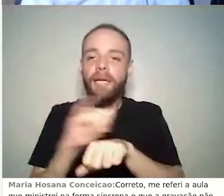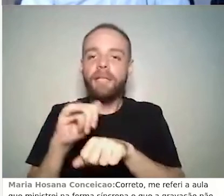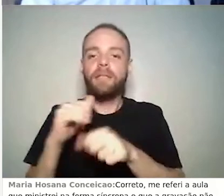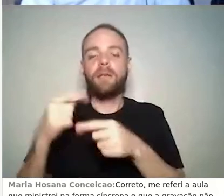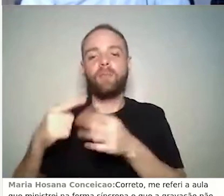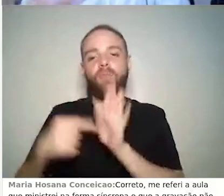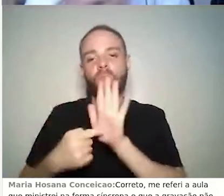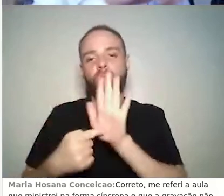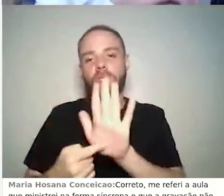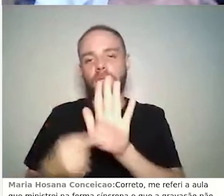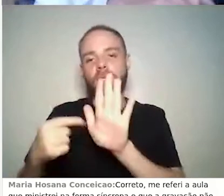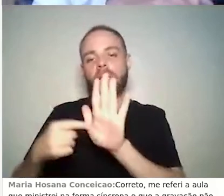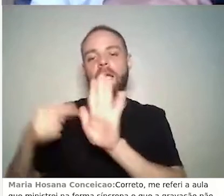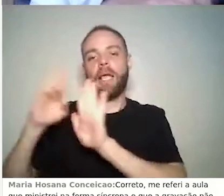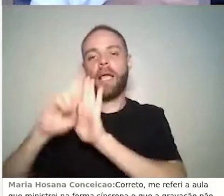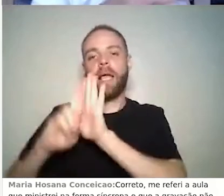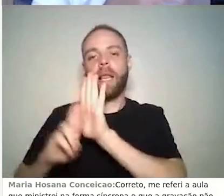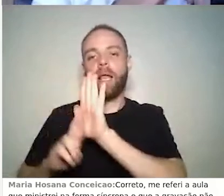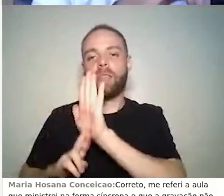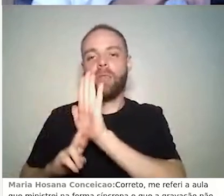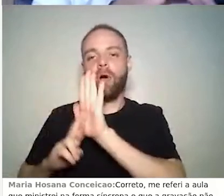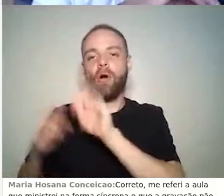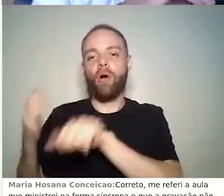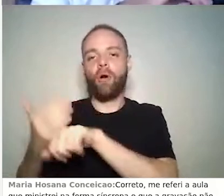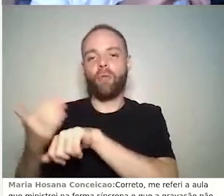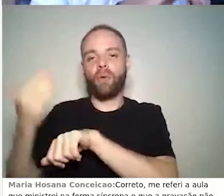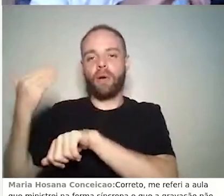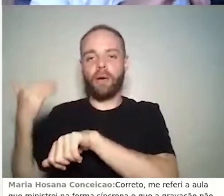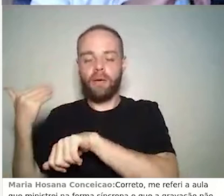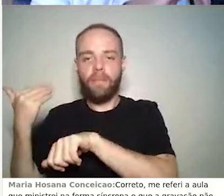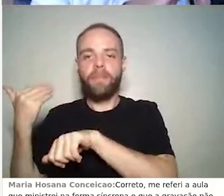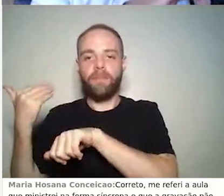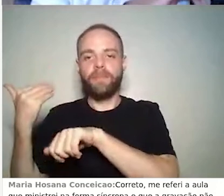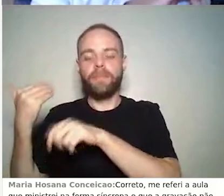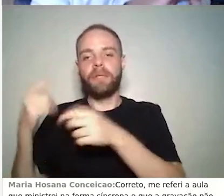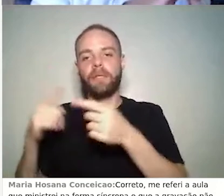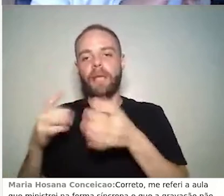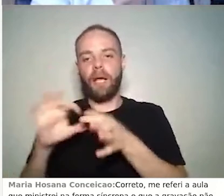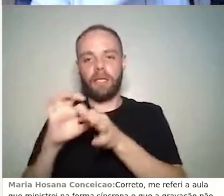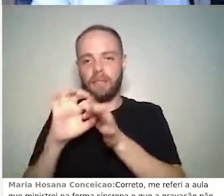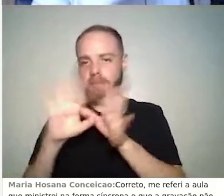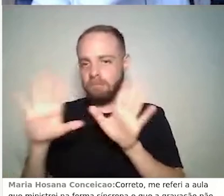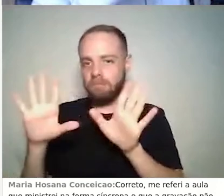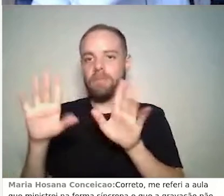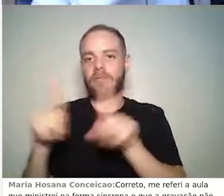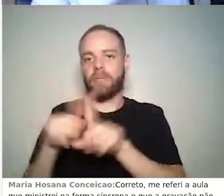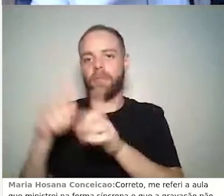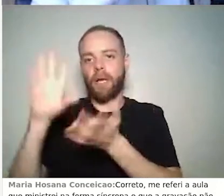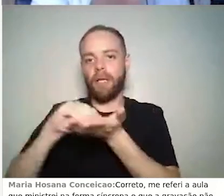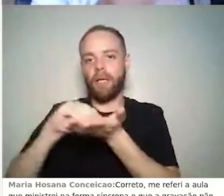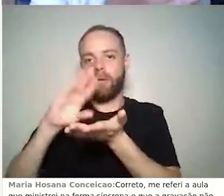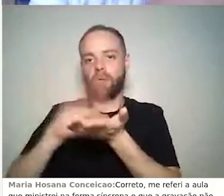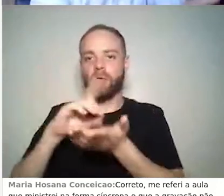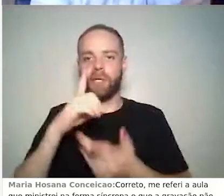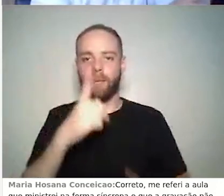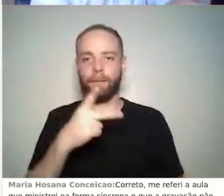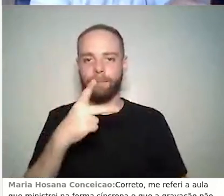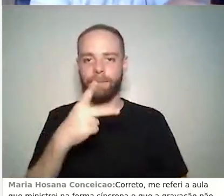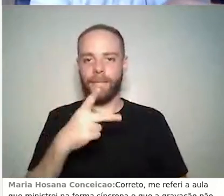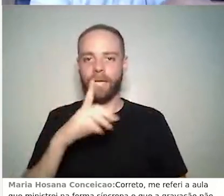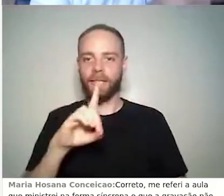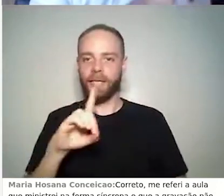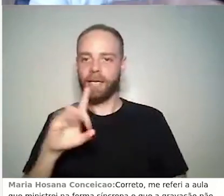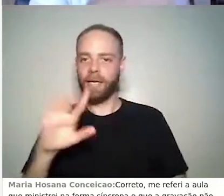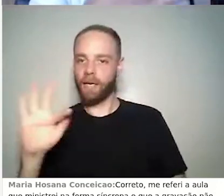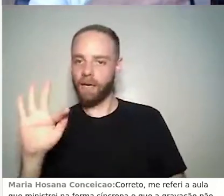e que vão estar listadas no PowerPoint, que depois está disponível para o download de vocês, elas são construídas a partir